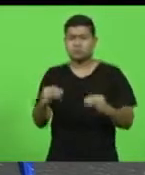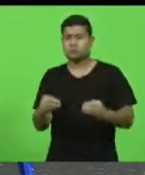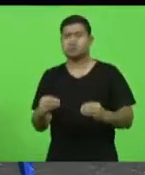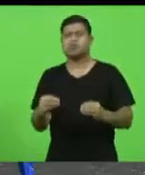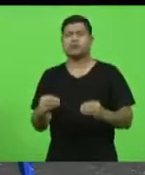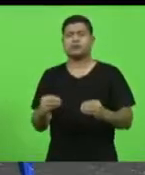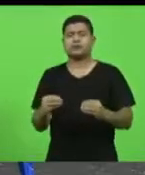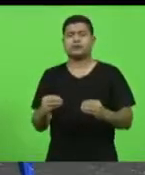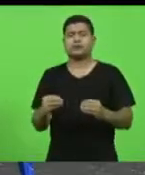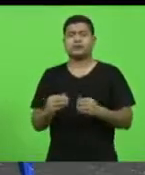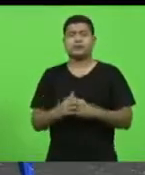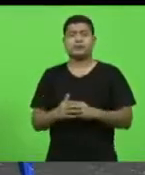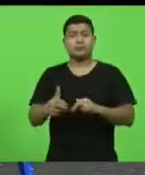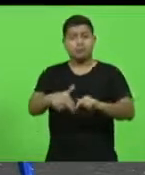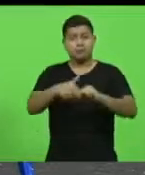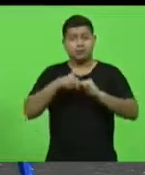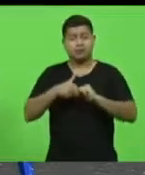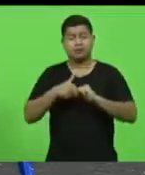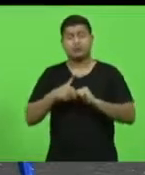Por isso,